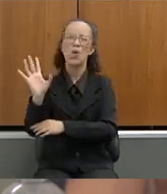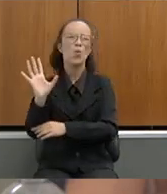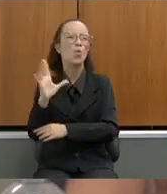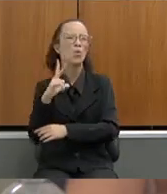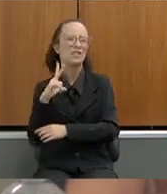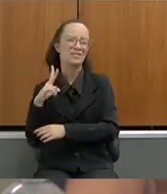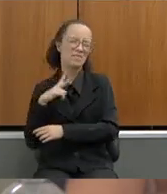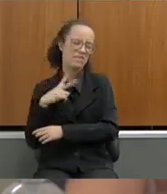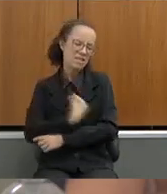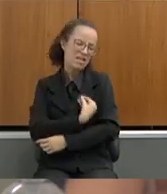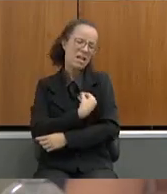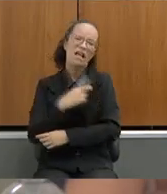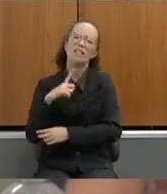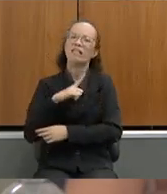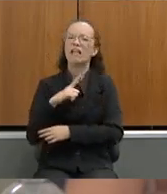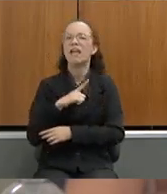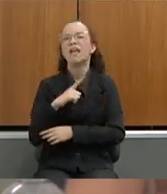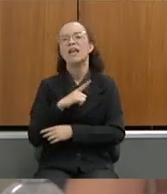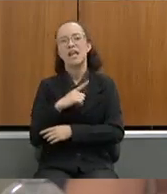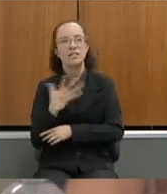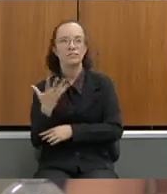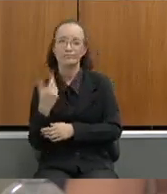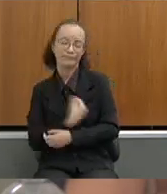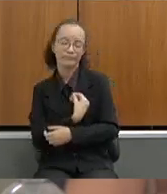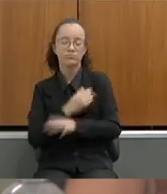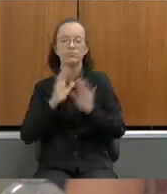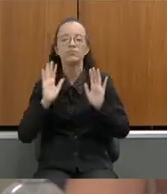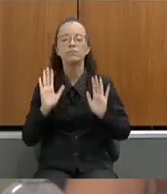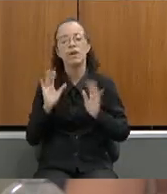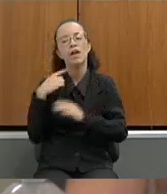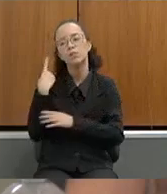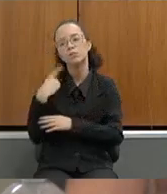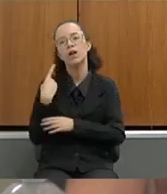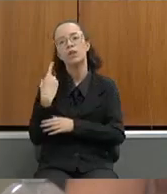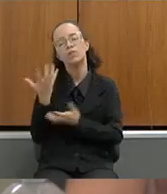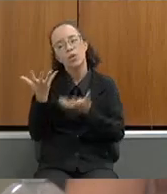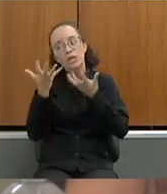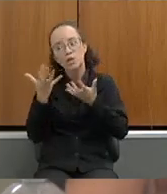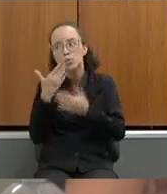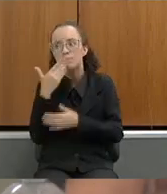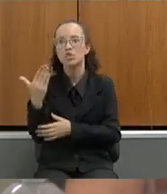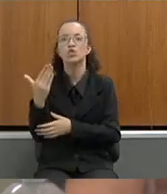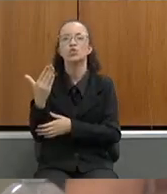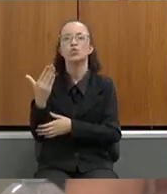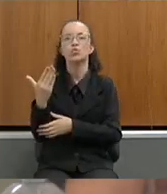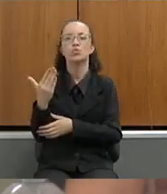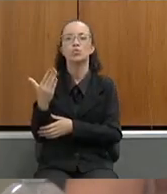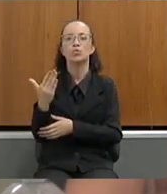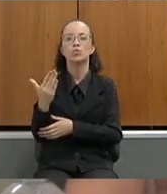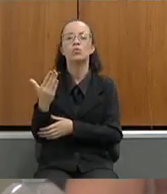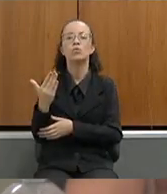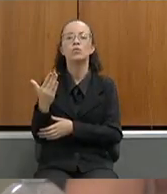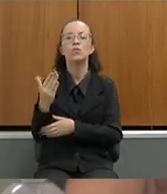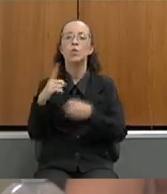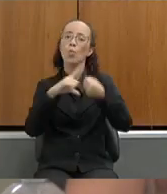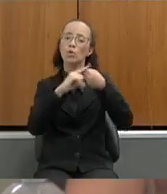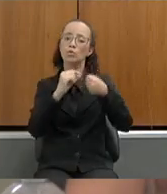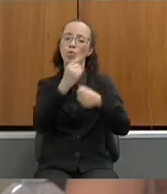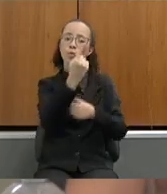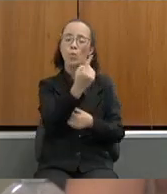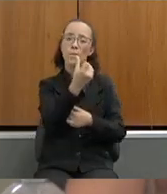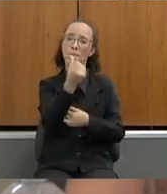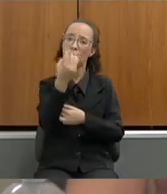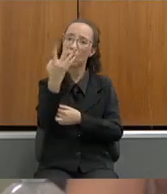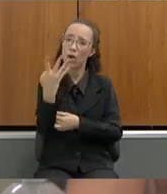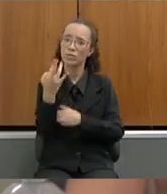que quer e faz parte do processo mas deputado eu estou pedindo e vou fazer uso do artigo 64 do